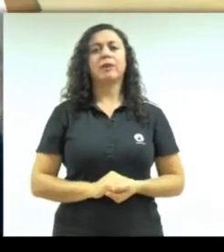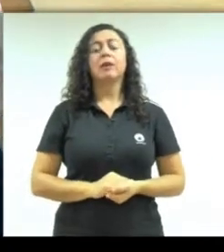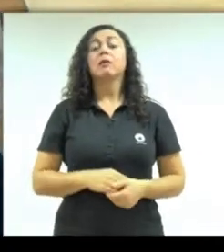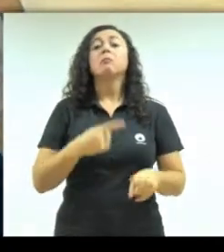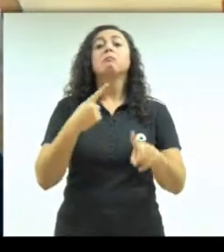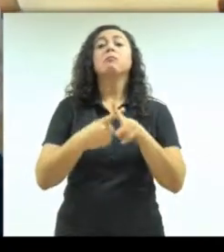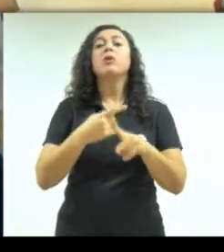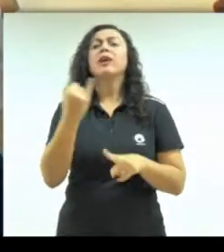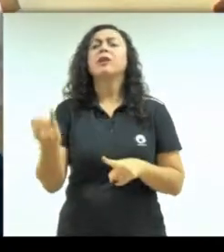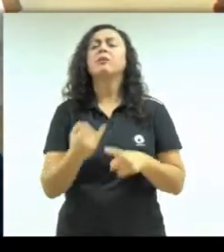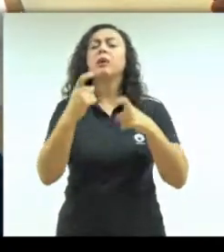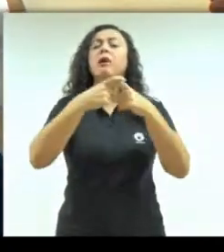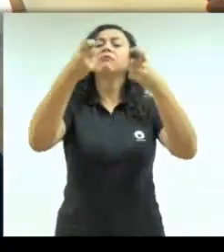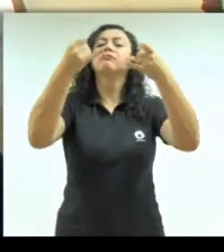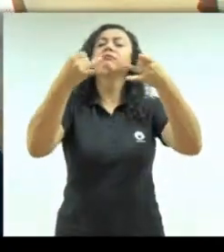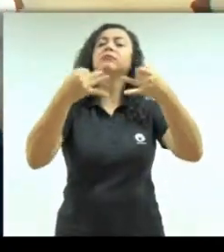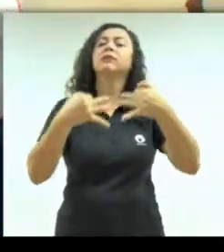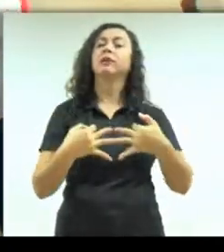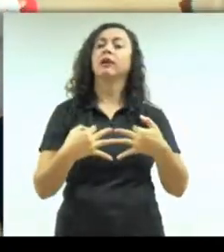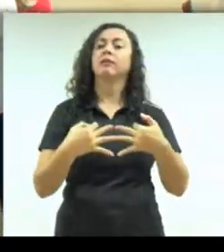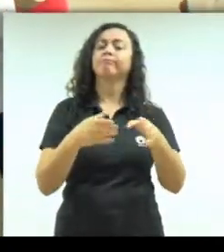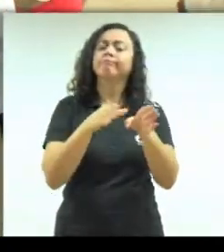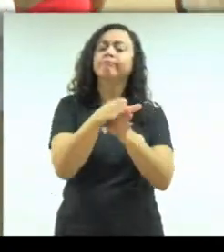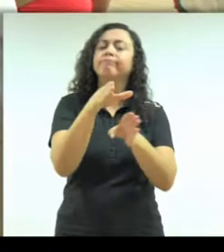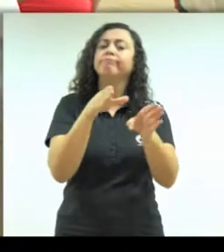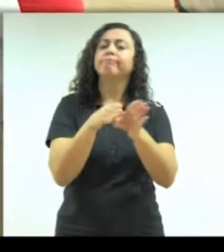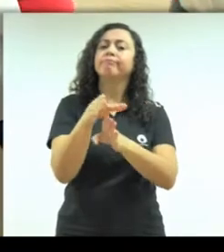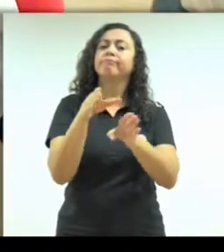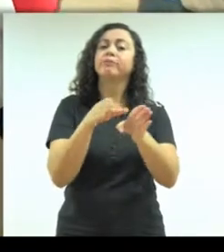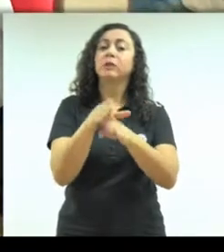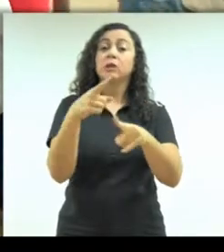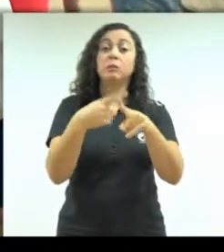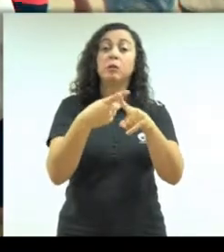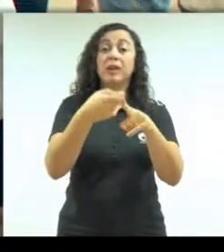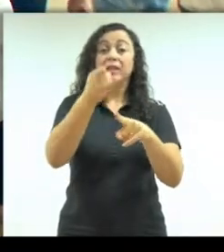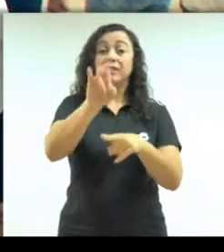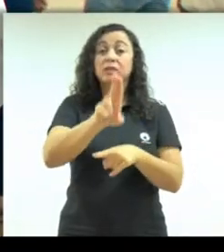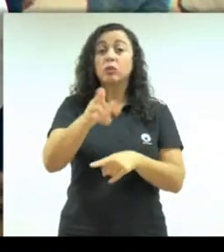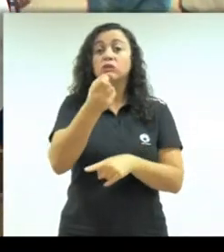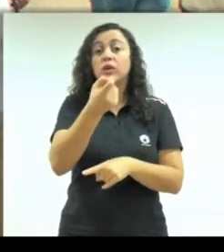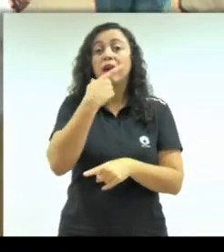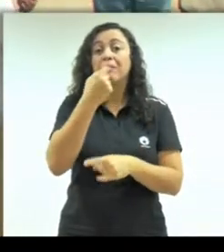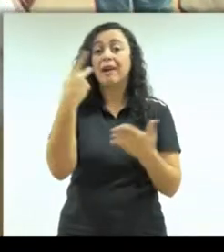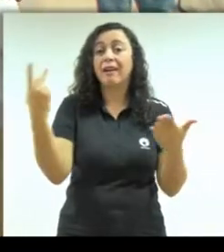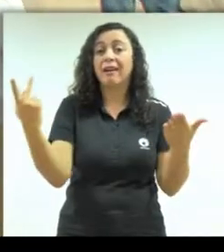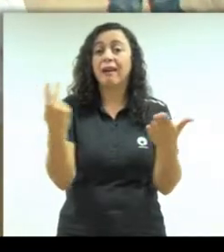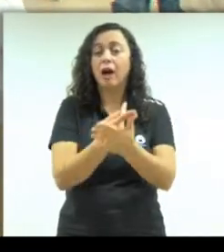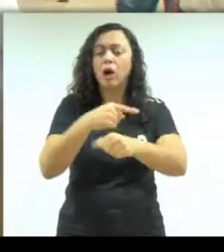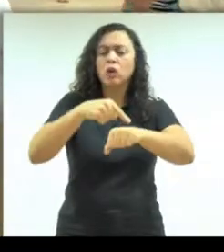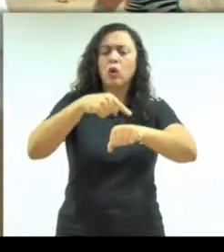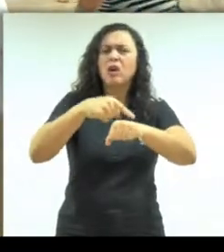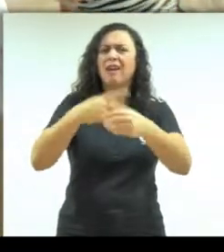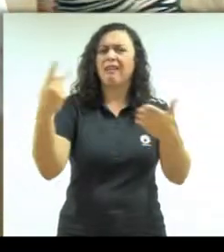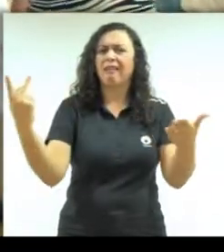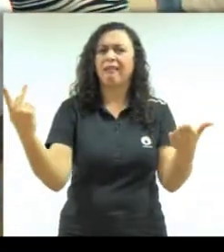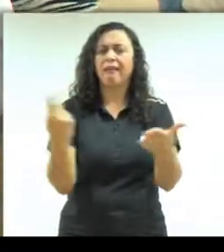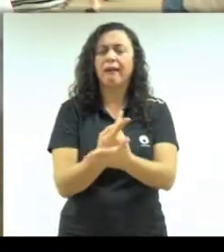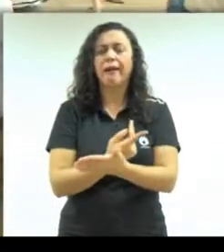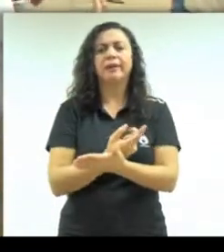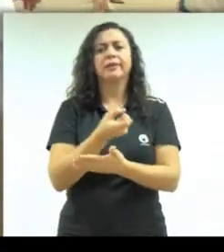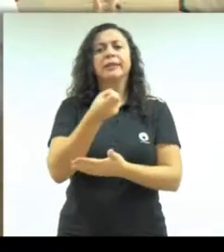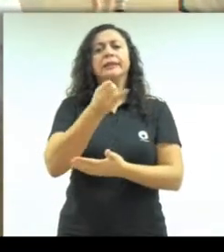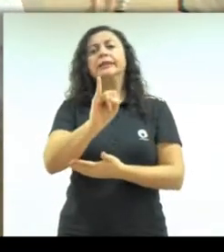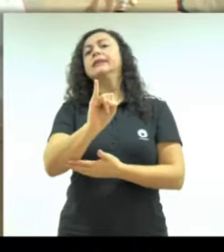essa orientação? Porque se você não tomar de forma adequada nos horários corretos,